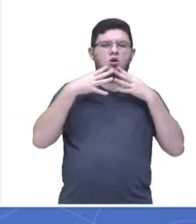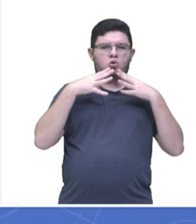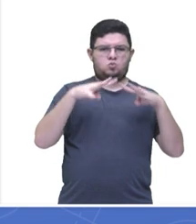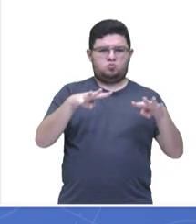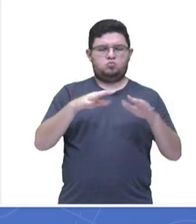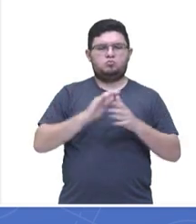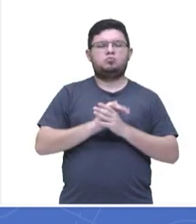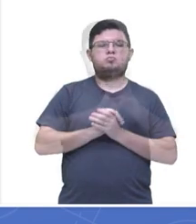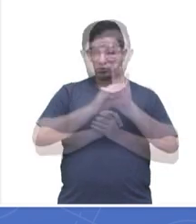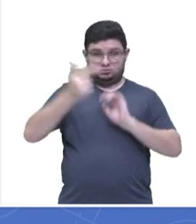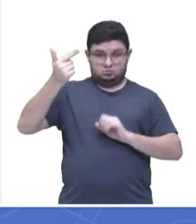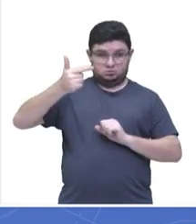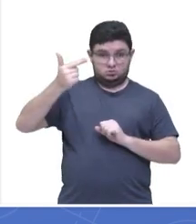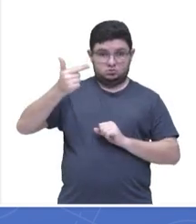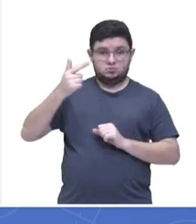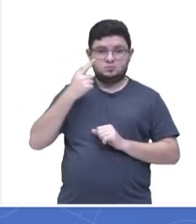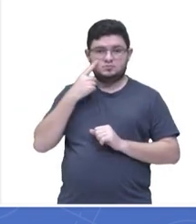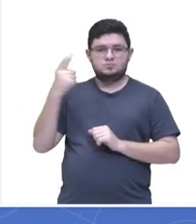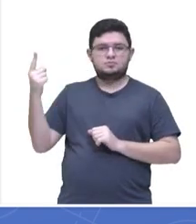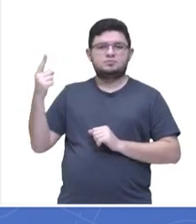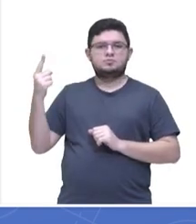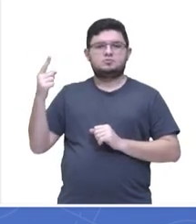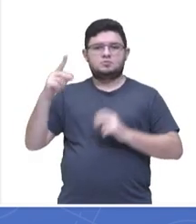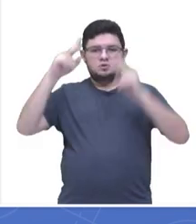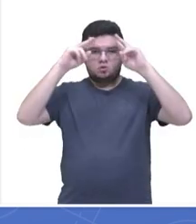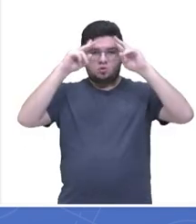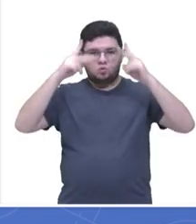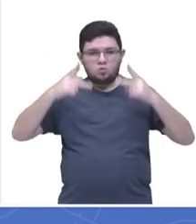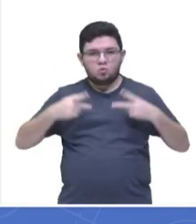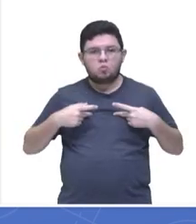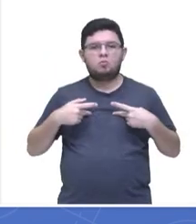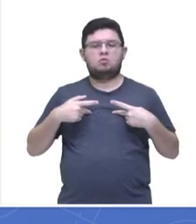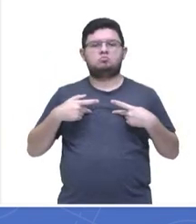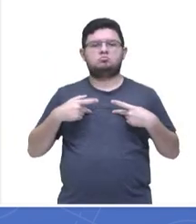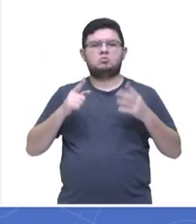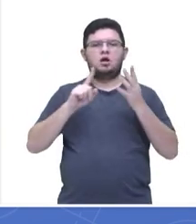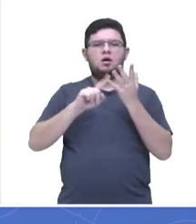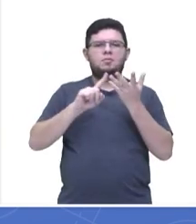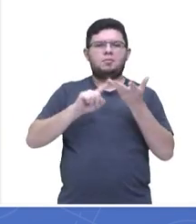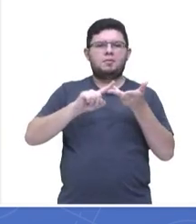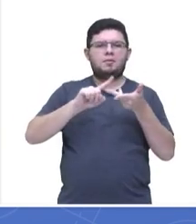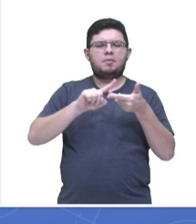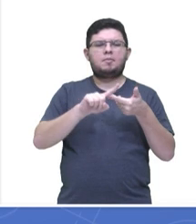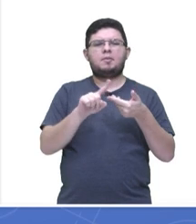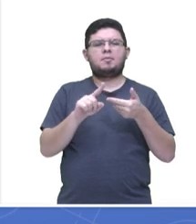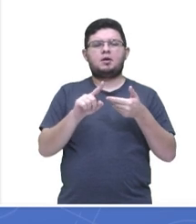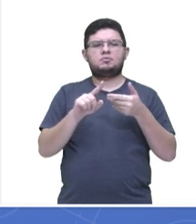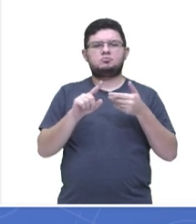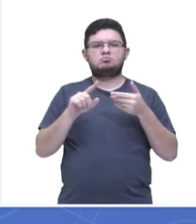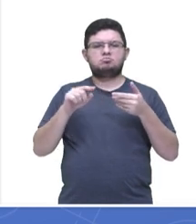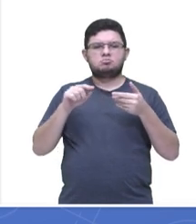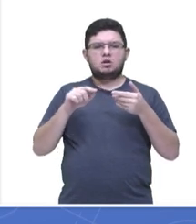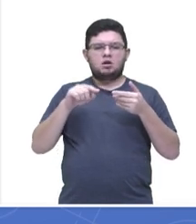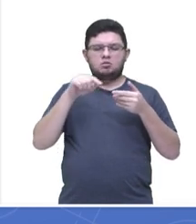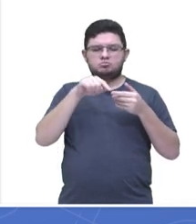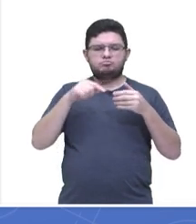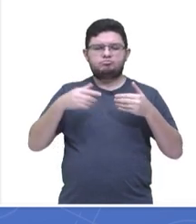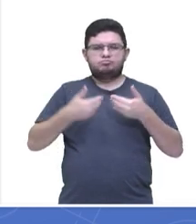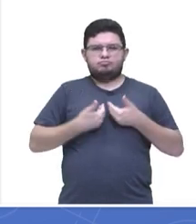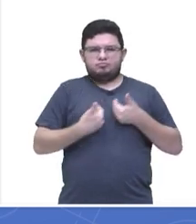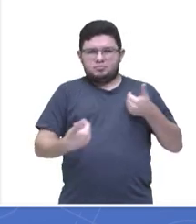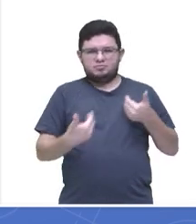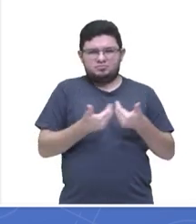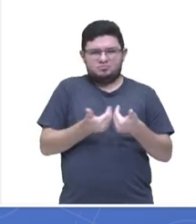aí, segundo texto, o ser humano, totalmente desintegrado do todo, não percebe mais as relações de